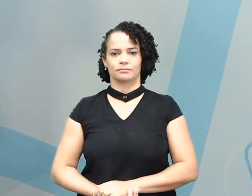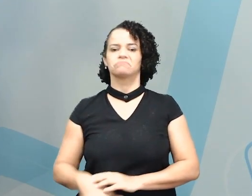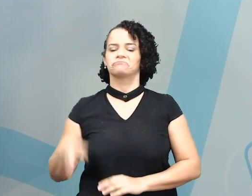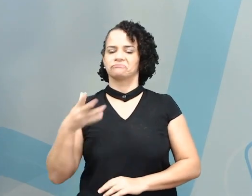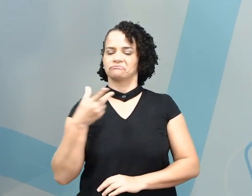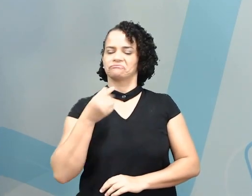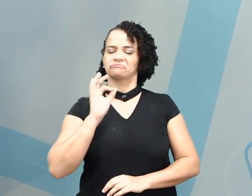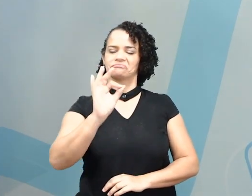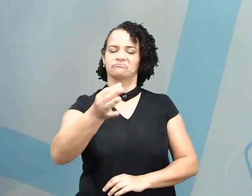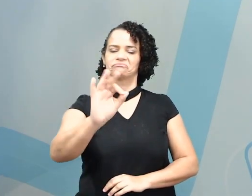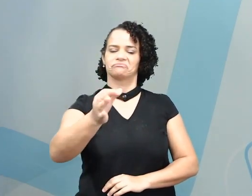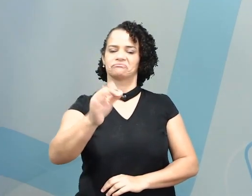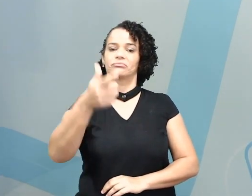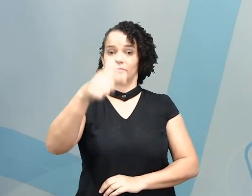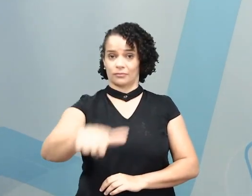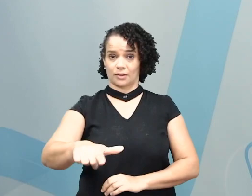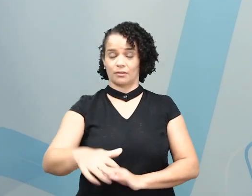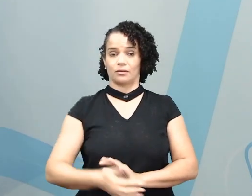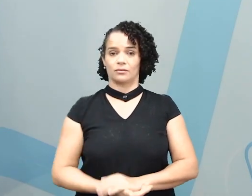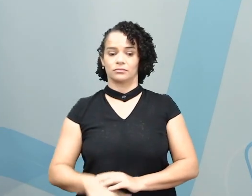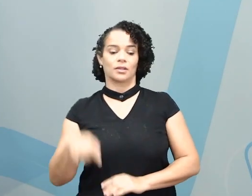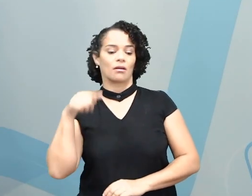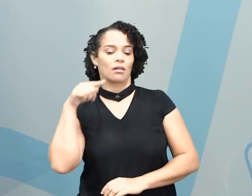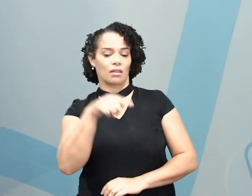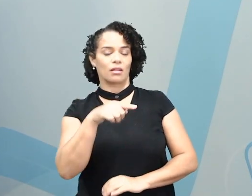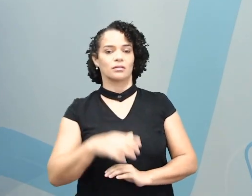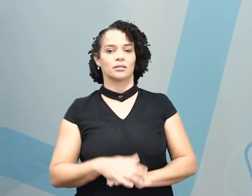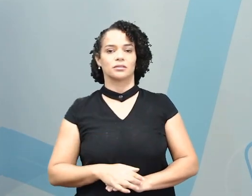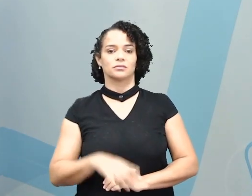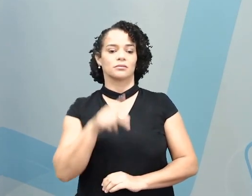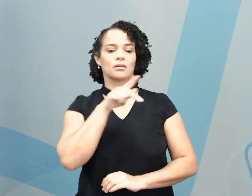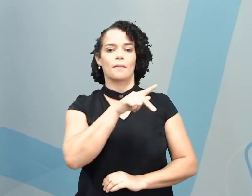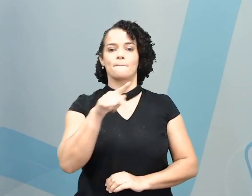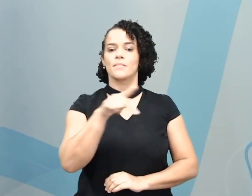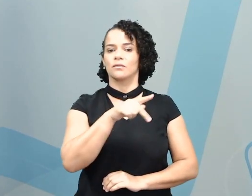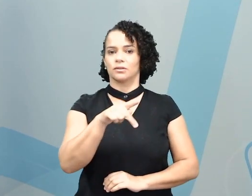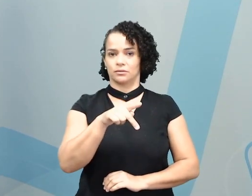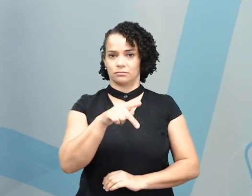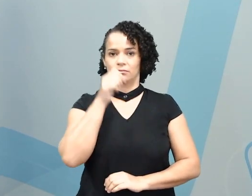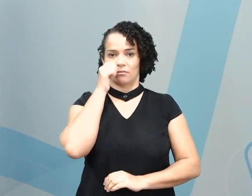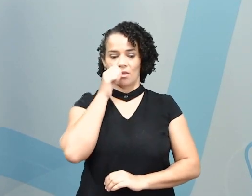Perfeito! Mais uma vez. She is a teacher.